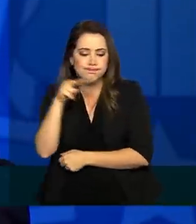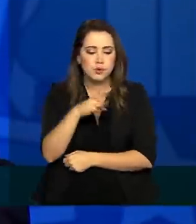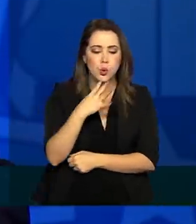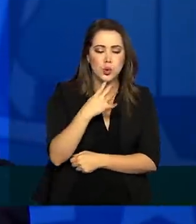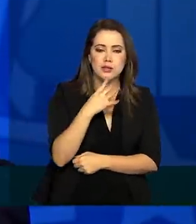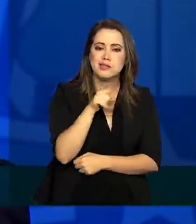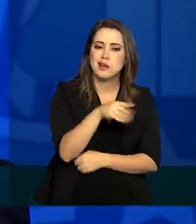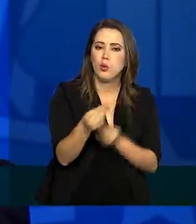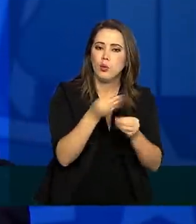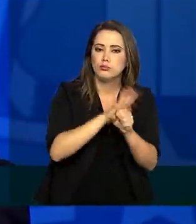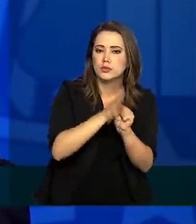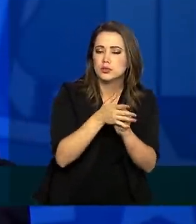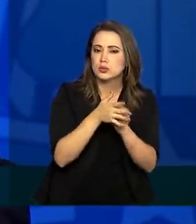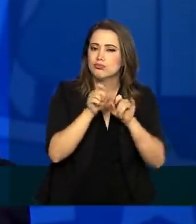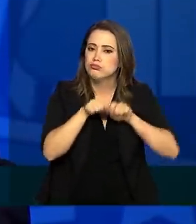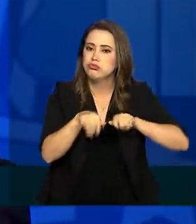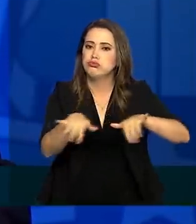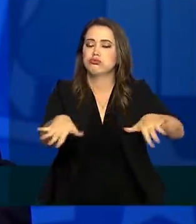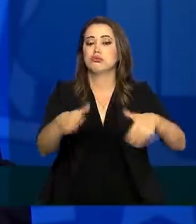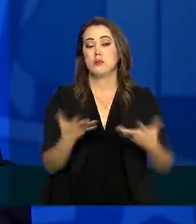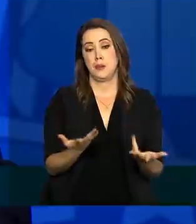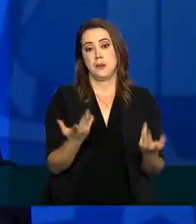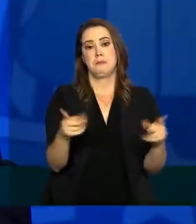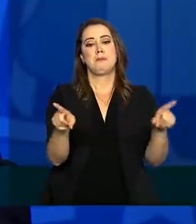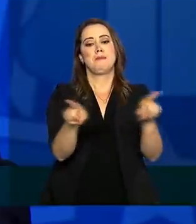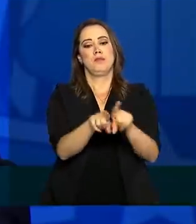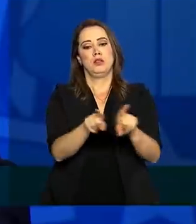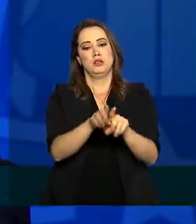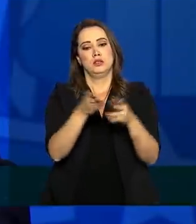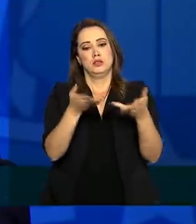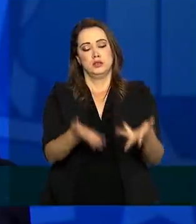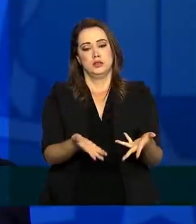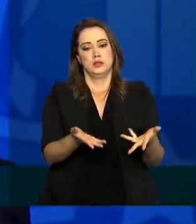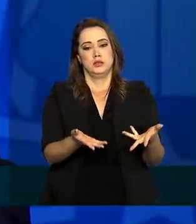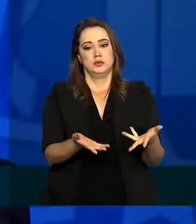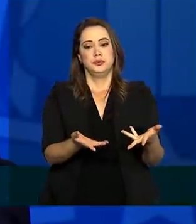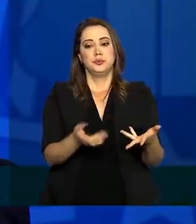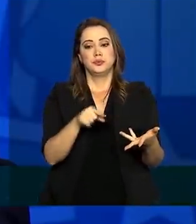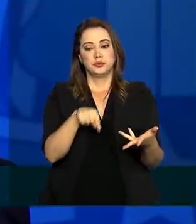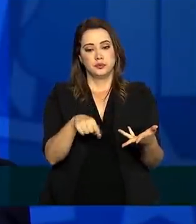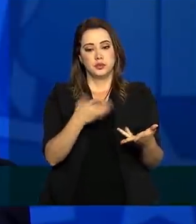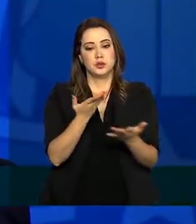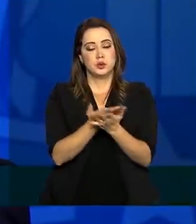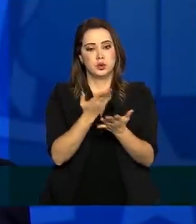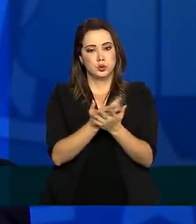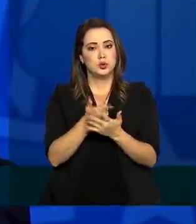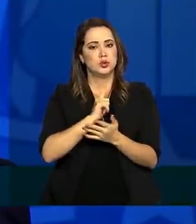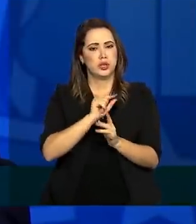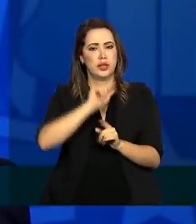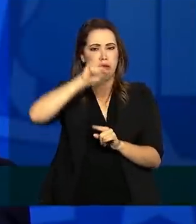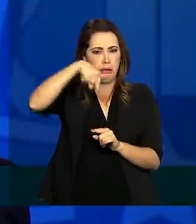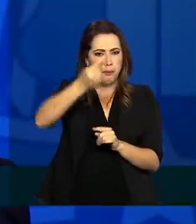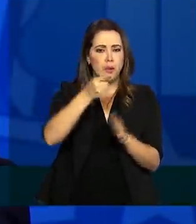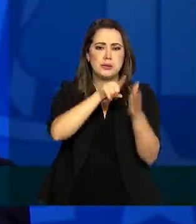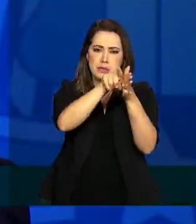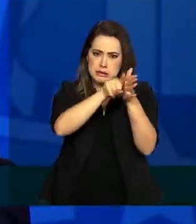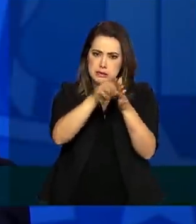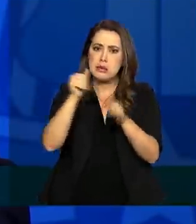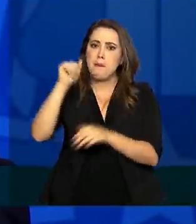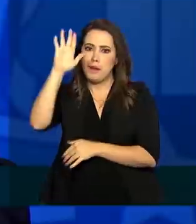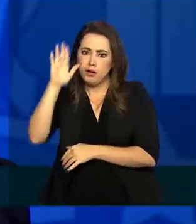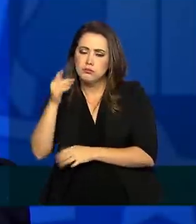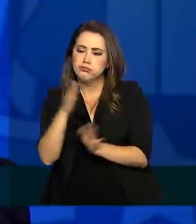conhecimento da doença. Inclusive, ele, muito provavelmente, terá próximas etapas, próximos passos.